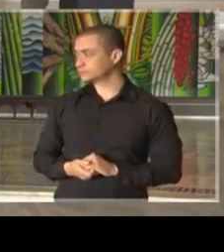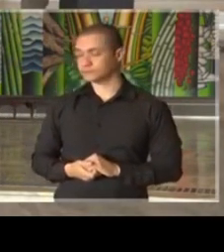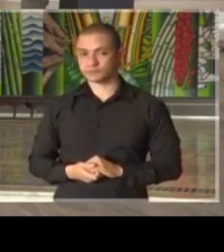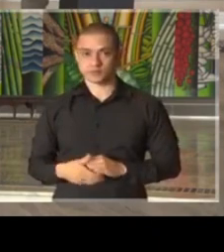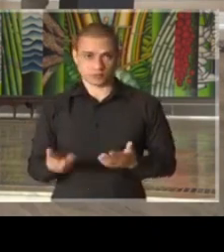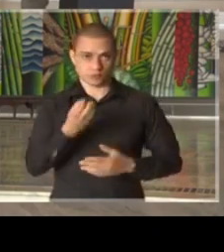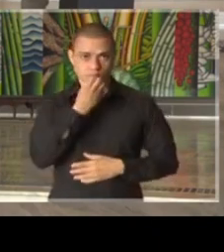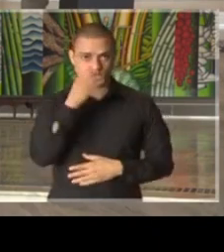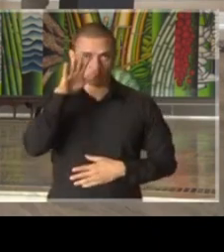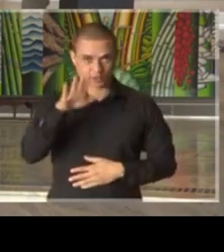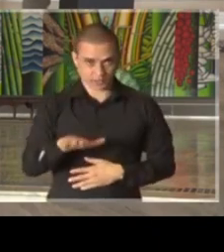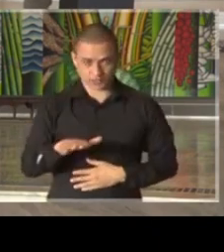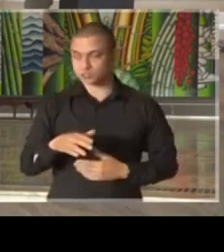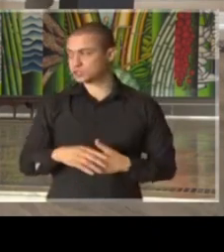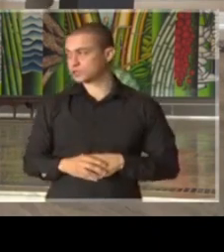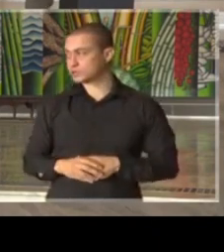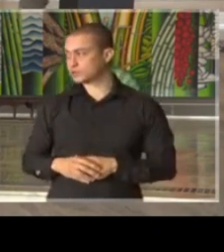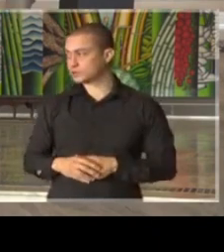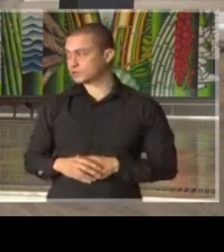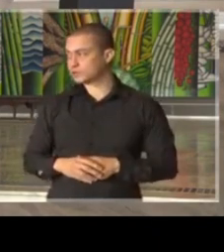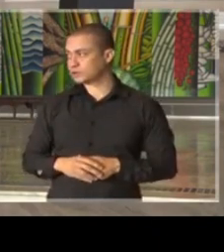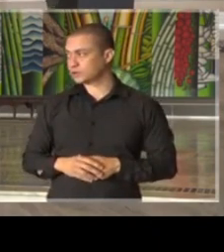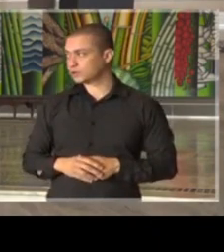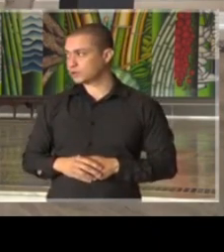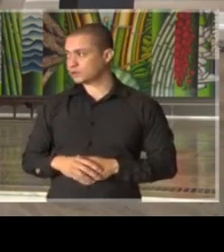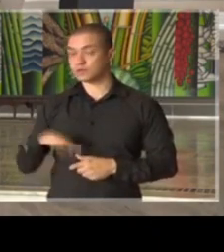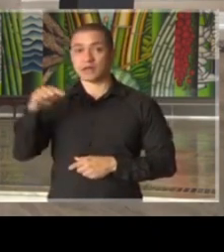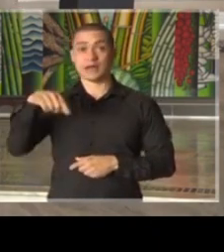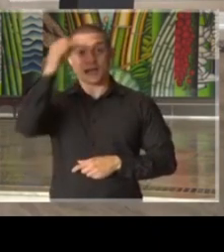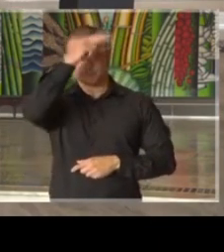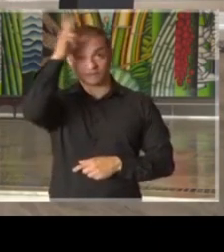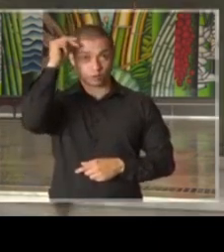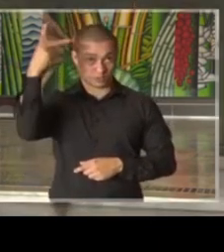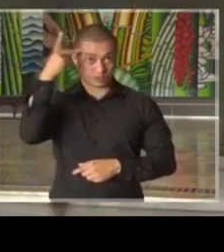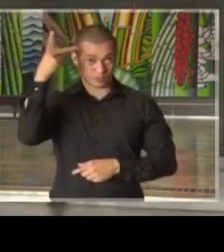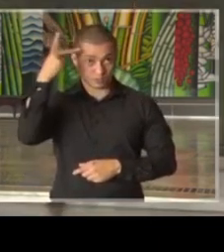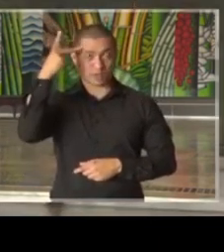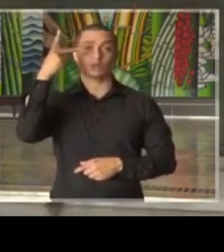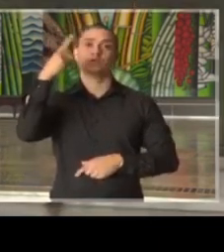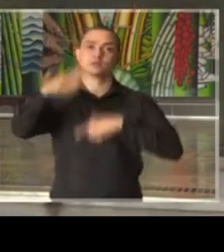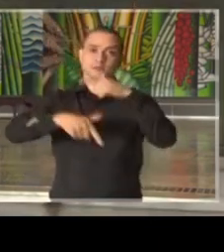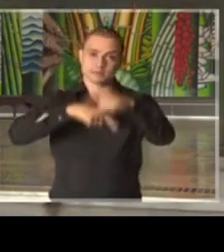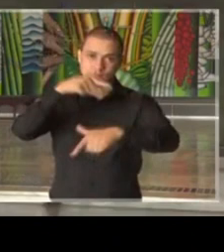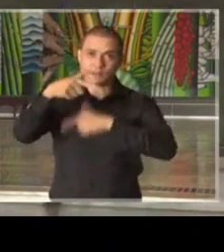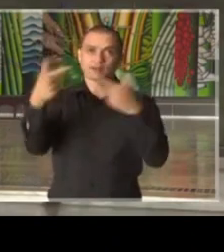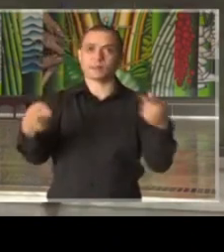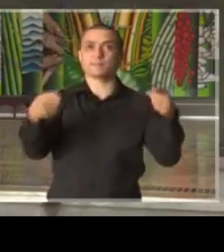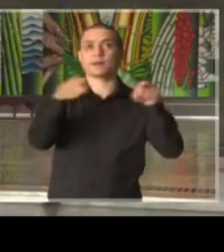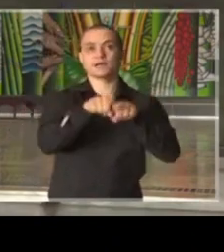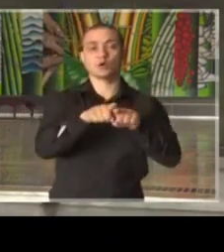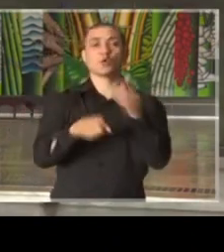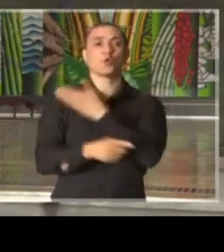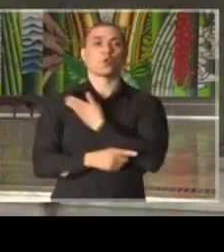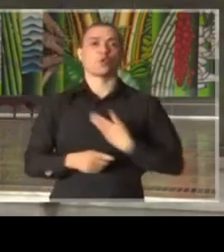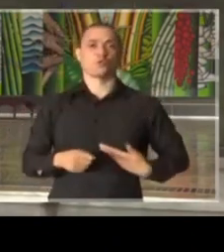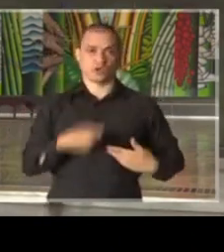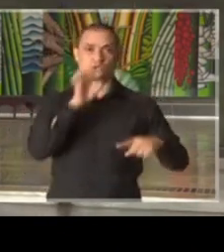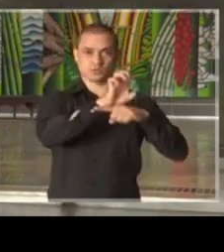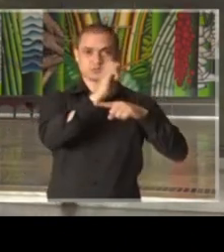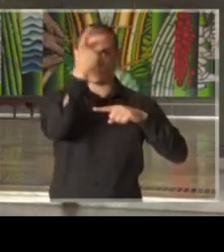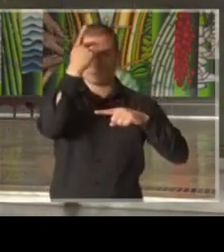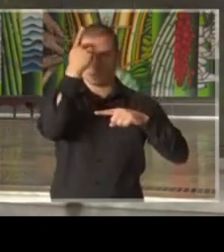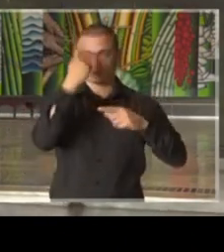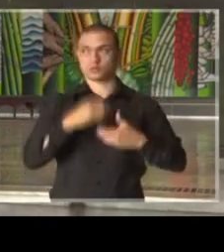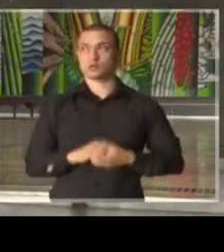Boa tarde a todos. Prefeitura de São Paulo trabalhando em parceria com o governo do Estado de São Paulo.